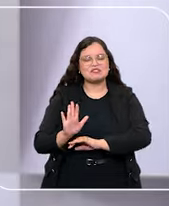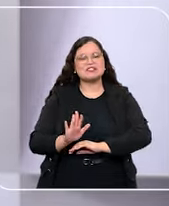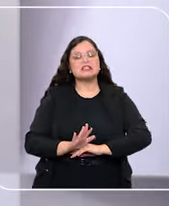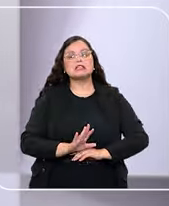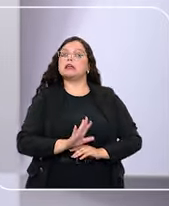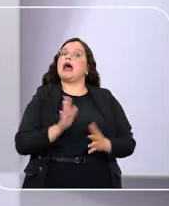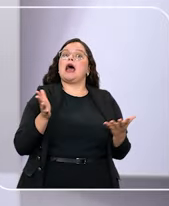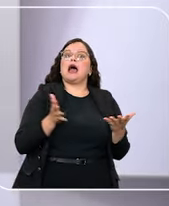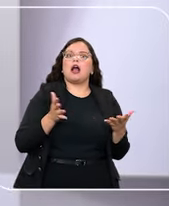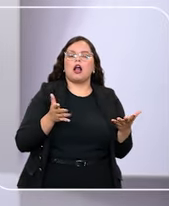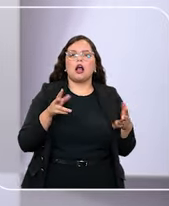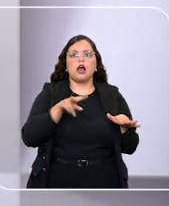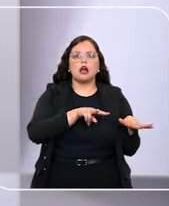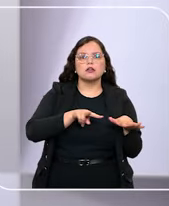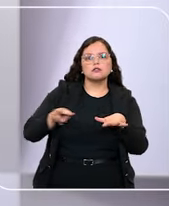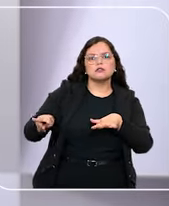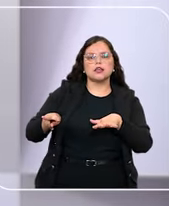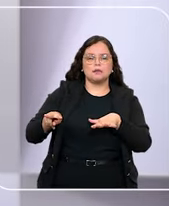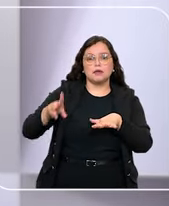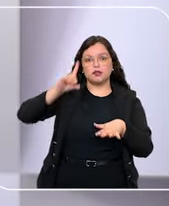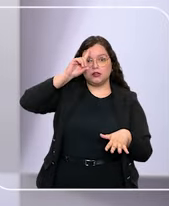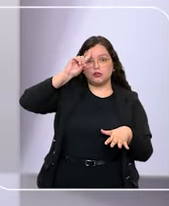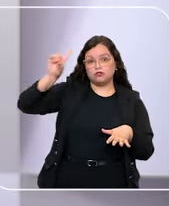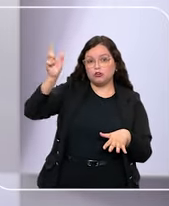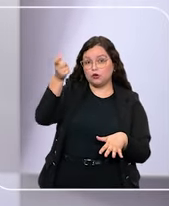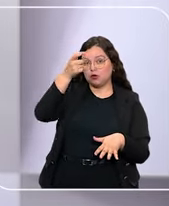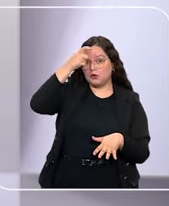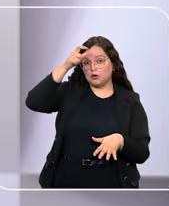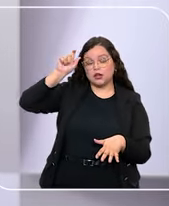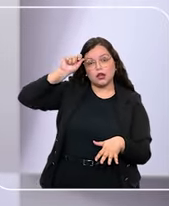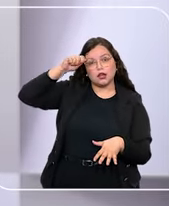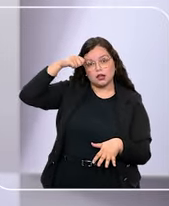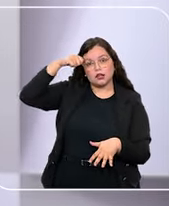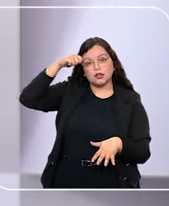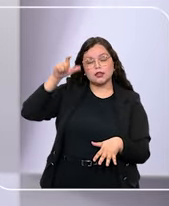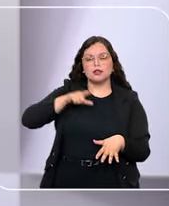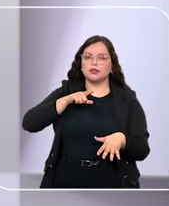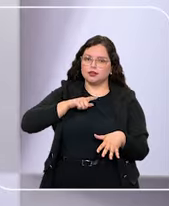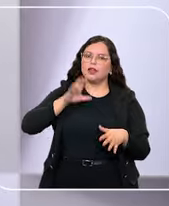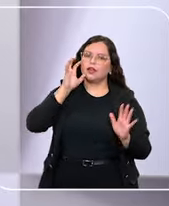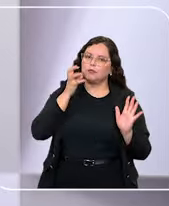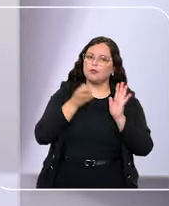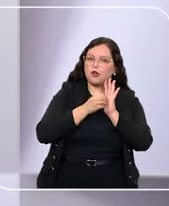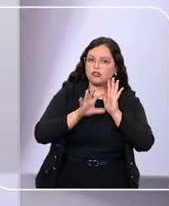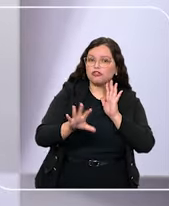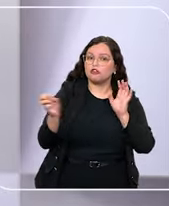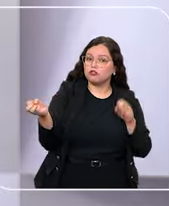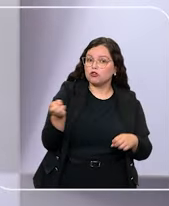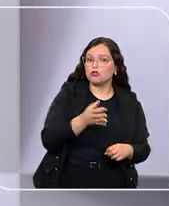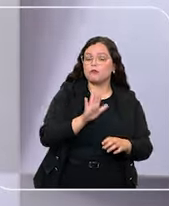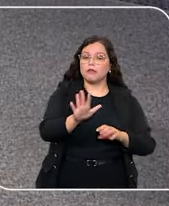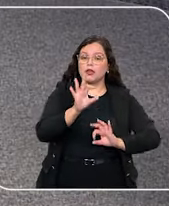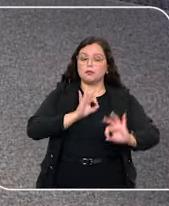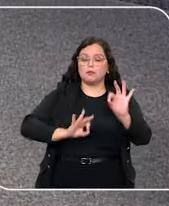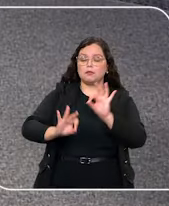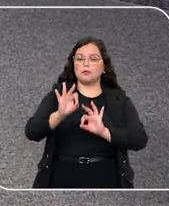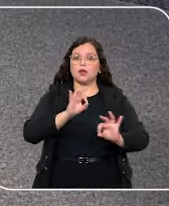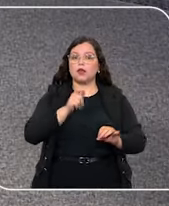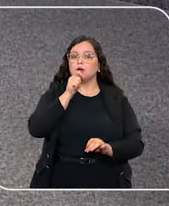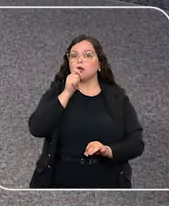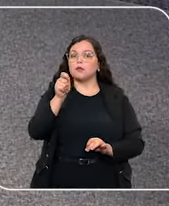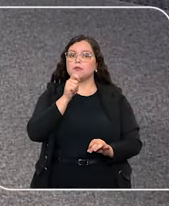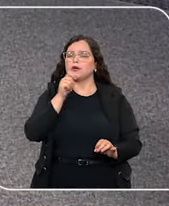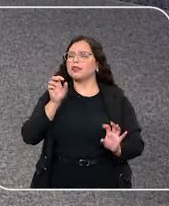favor. Porque durante esta semana do Dia da Consciência Negra, além do novo podcast, nós preparamos uma